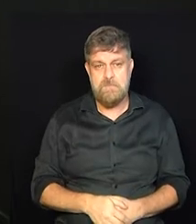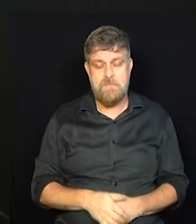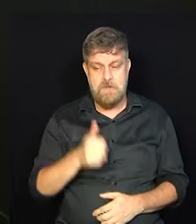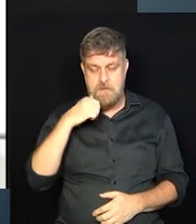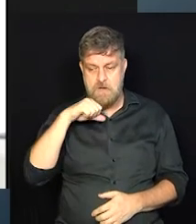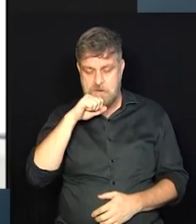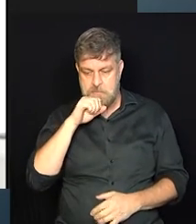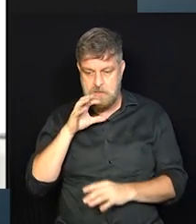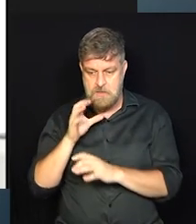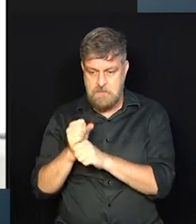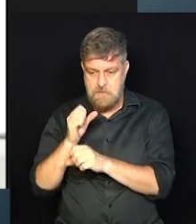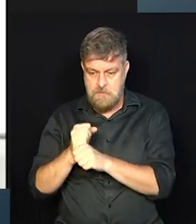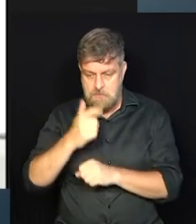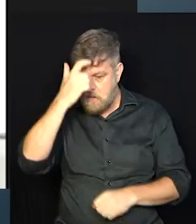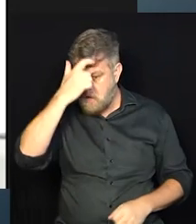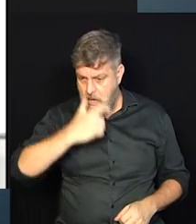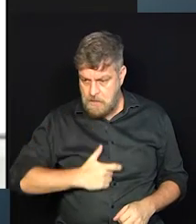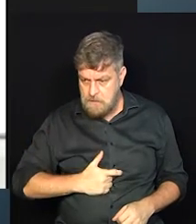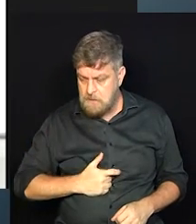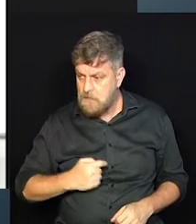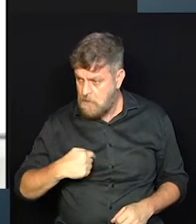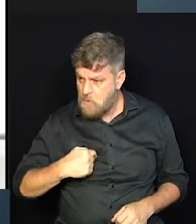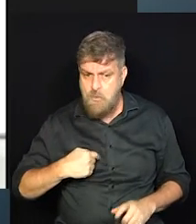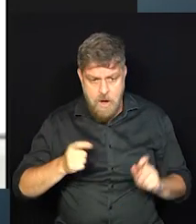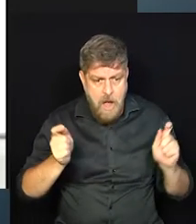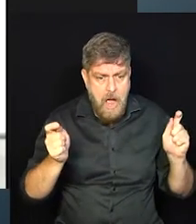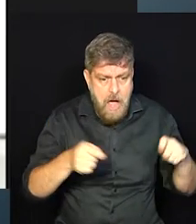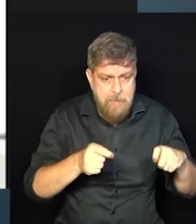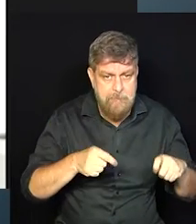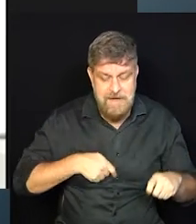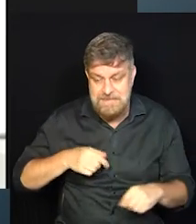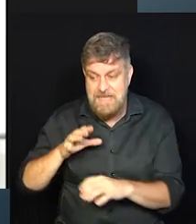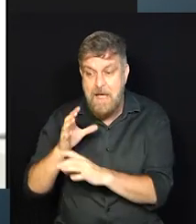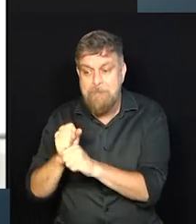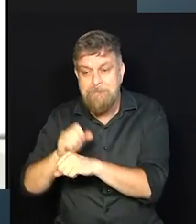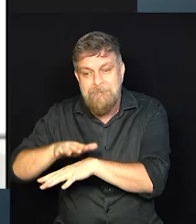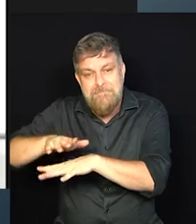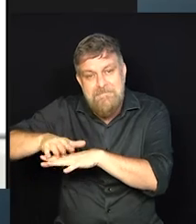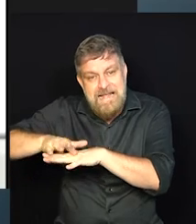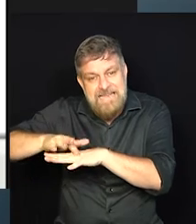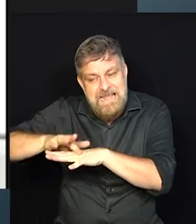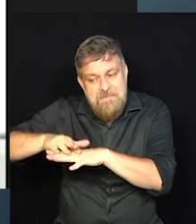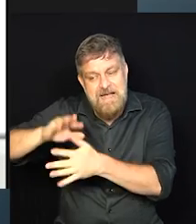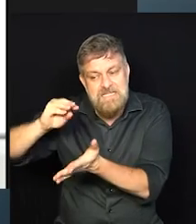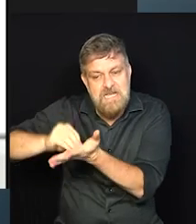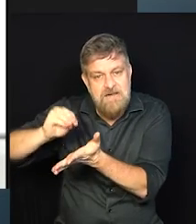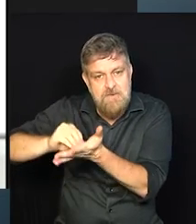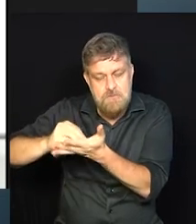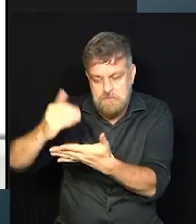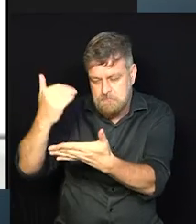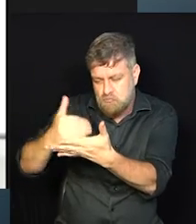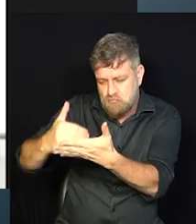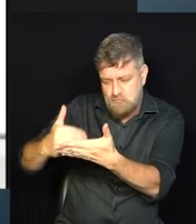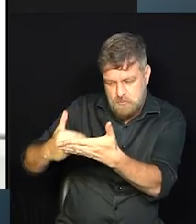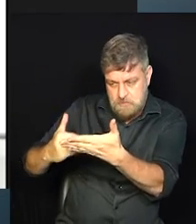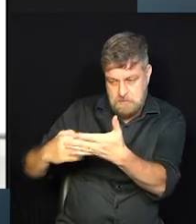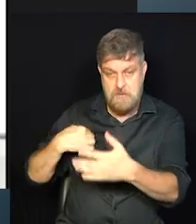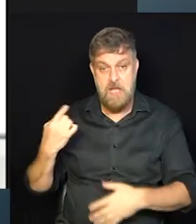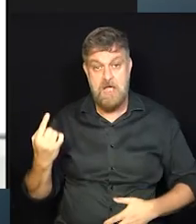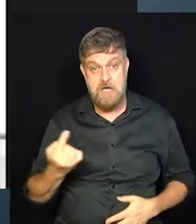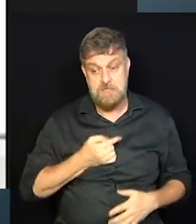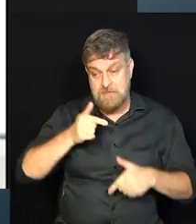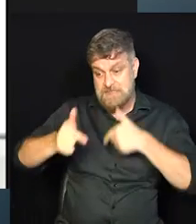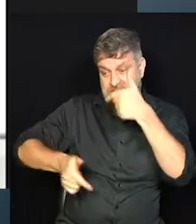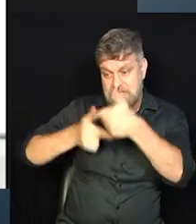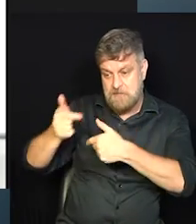faz as contas e ela vê que não é ela que não é capaz, faltou fazer essa conta inicial e aí a gente começa a trabalhar no